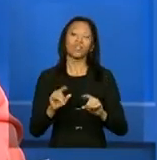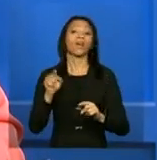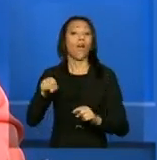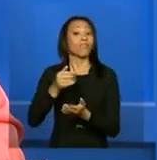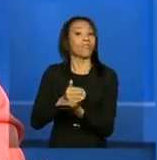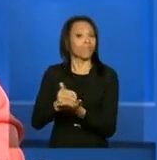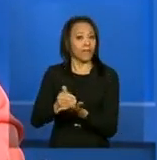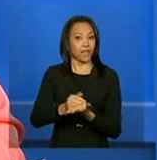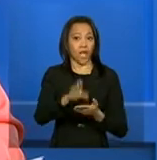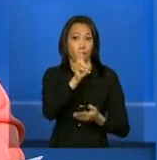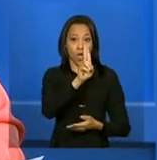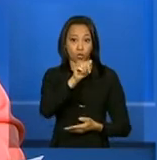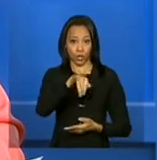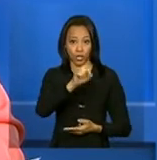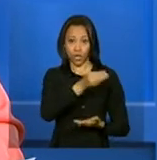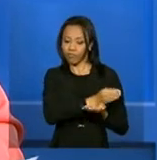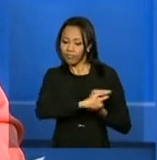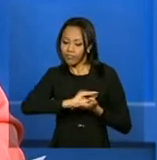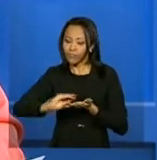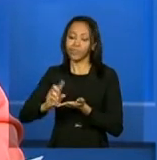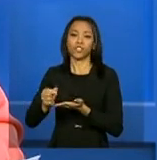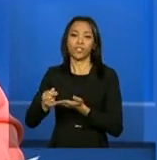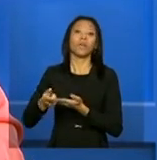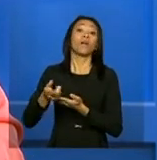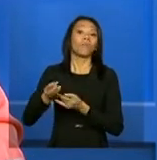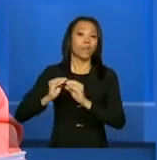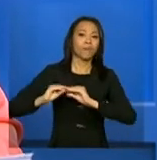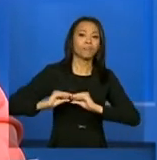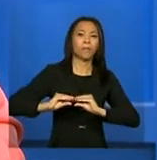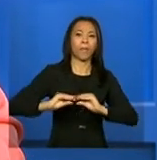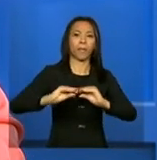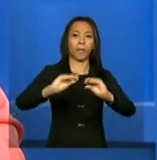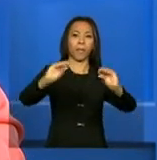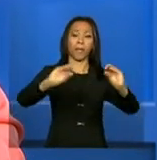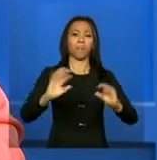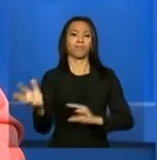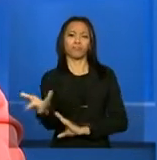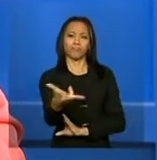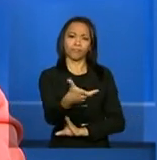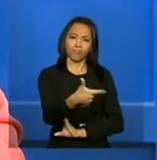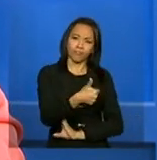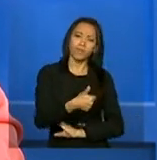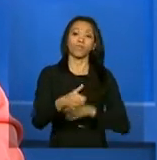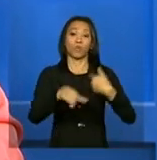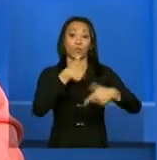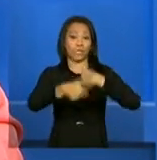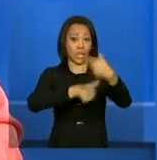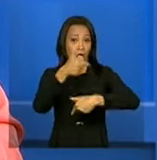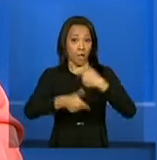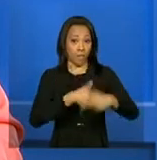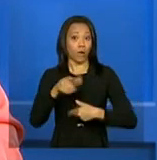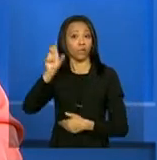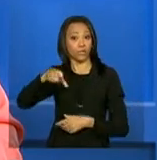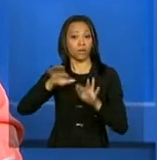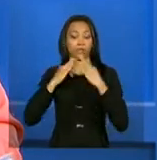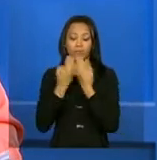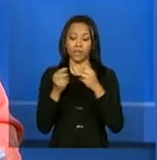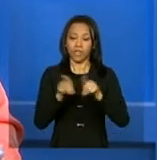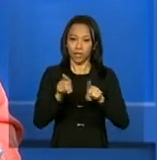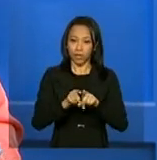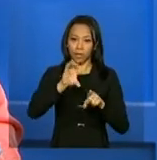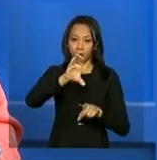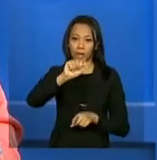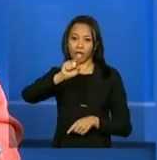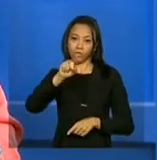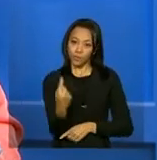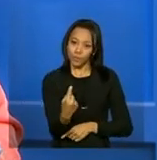repassa recursos para que os estados e municípios possam aperfeiçoar os trabalhos do Bolsa Família e do Cadastro Único. Nosso